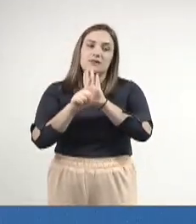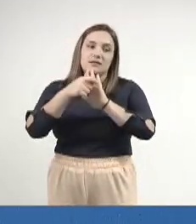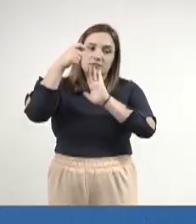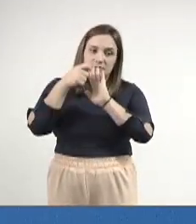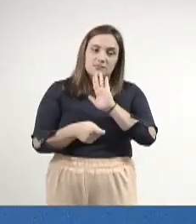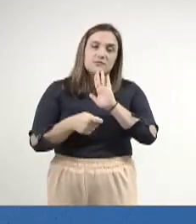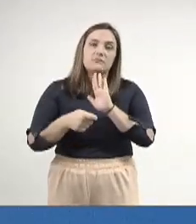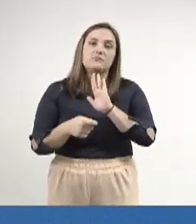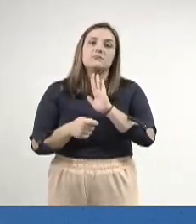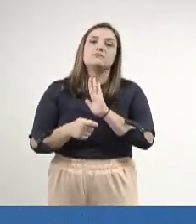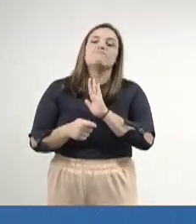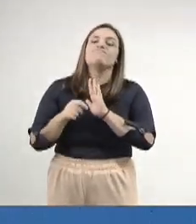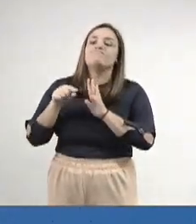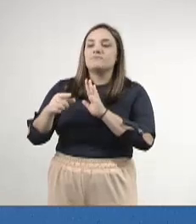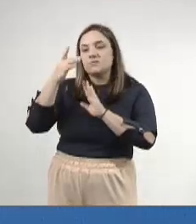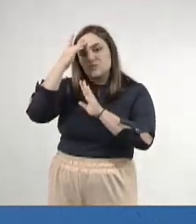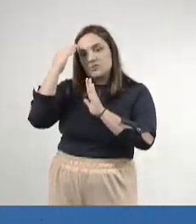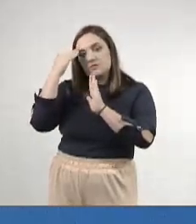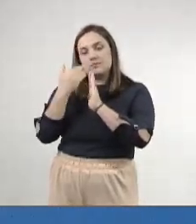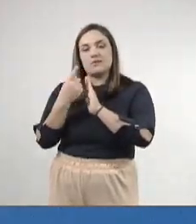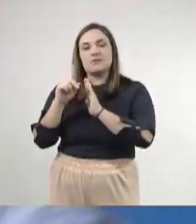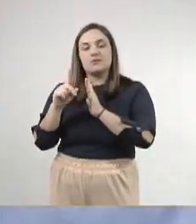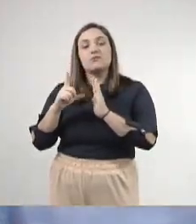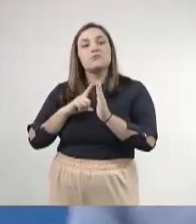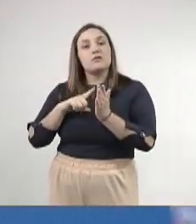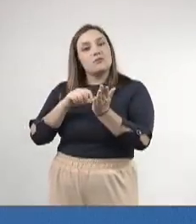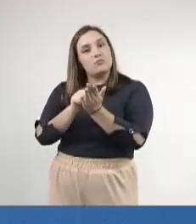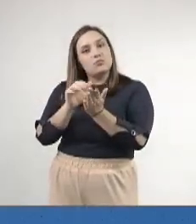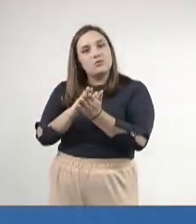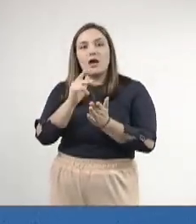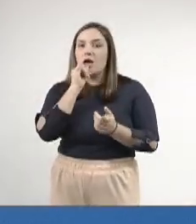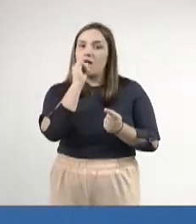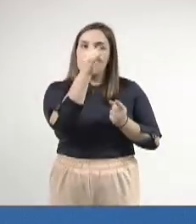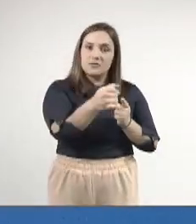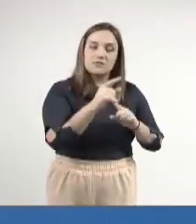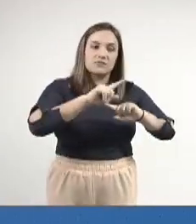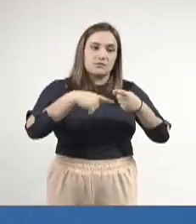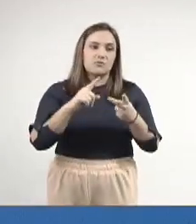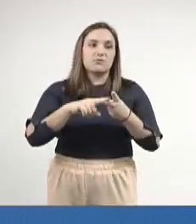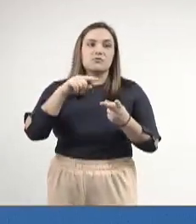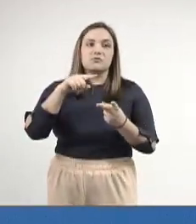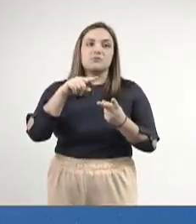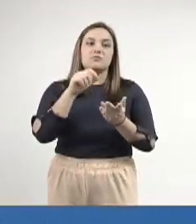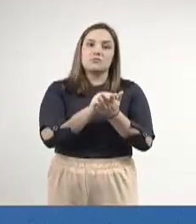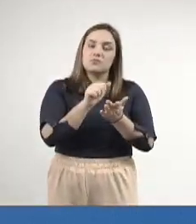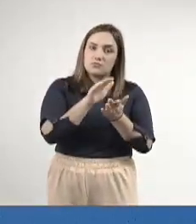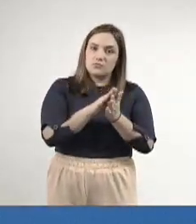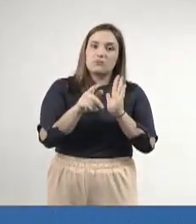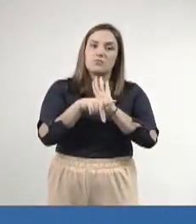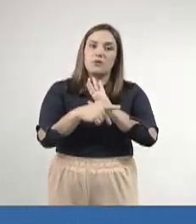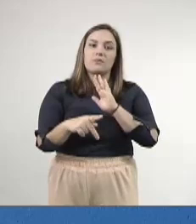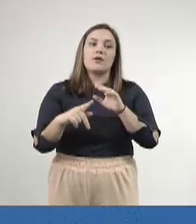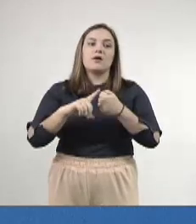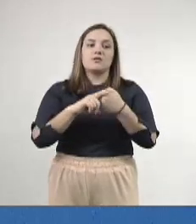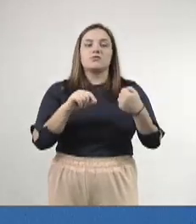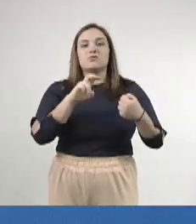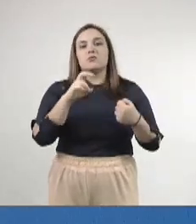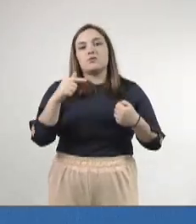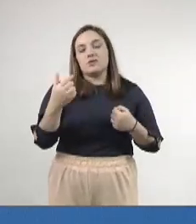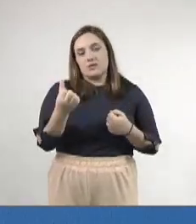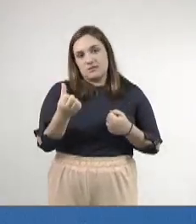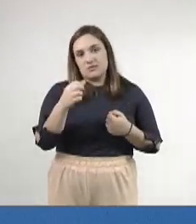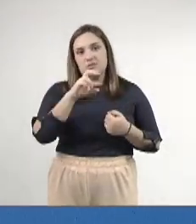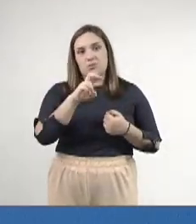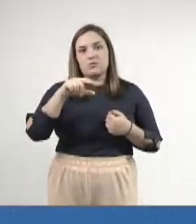sujeitará aos infratores as seguintes sanções. Advertência e aplicações das sanções previstas no artigo 56 e 57